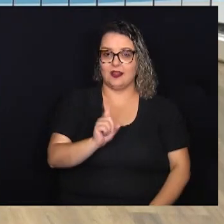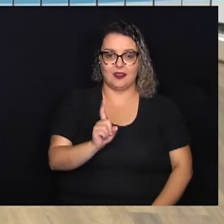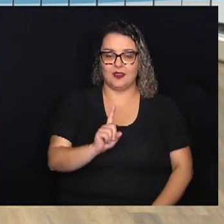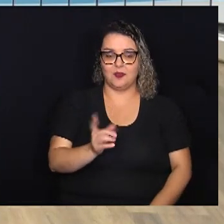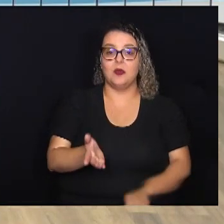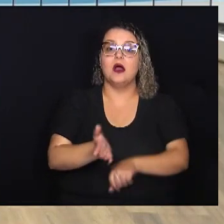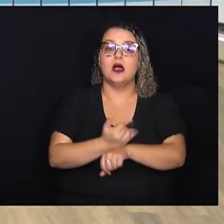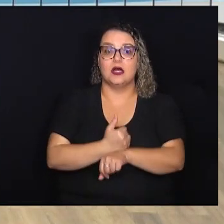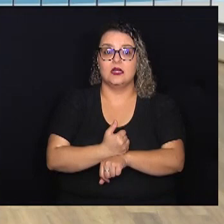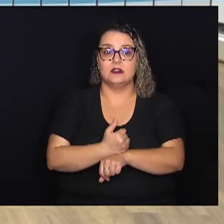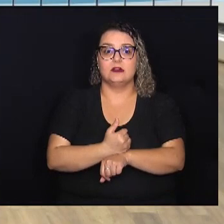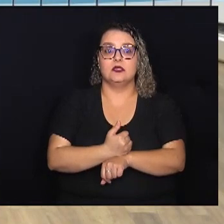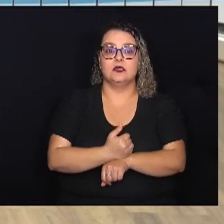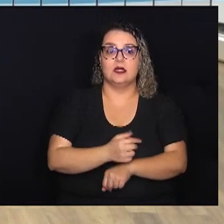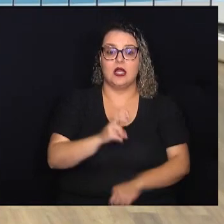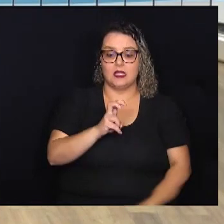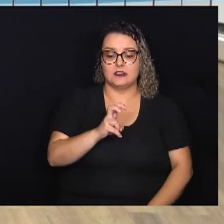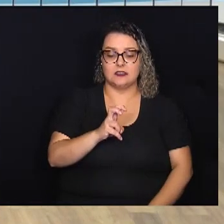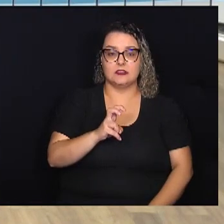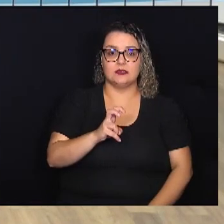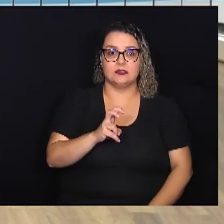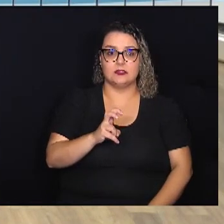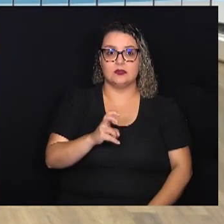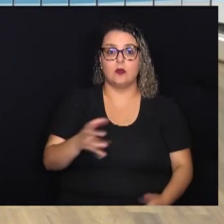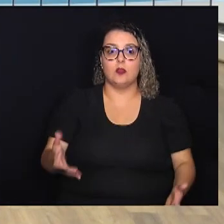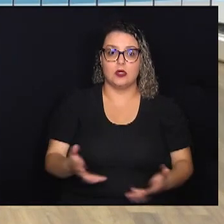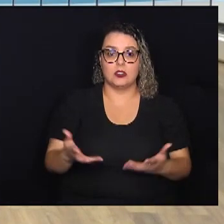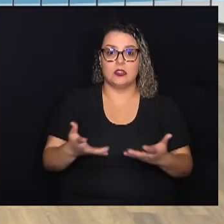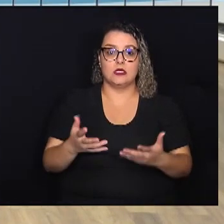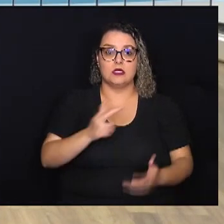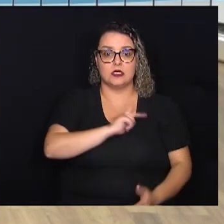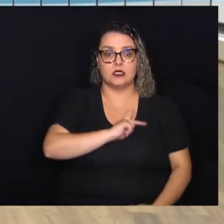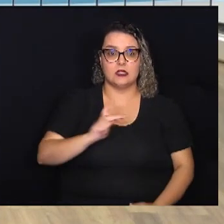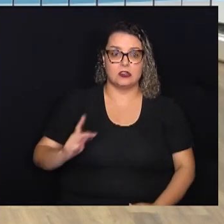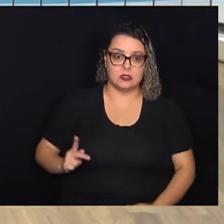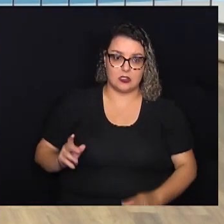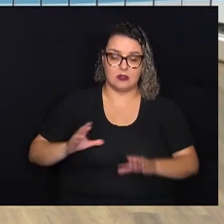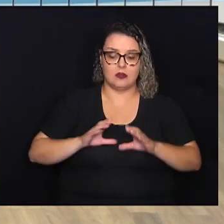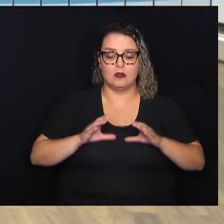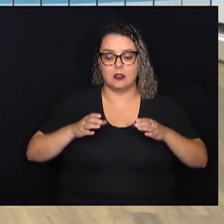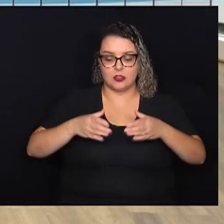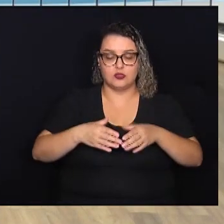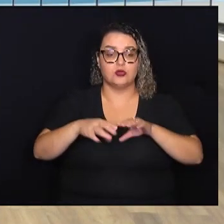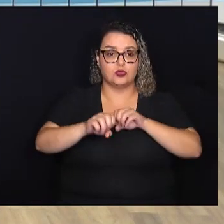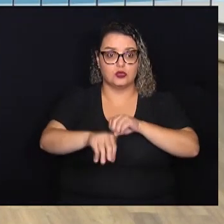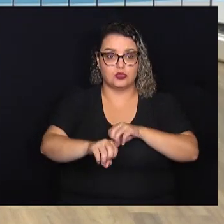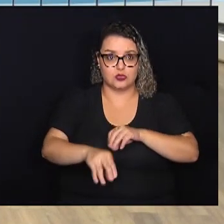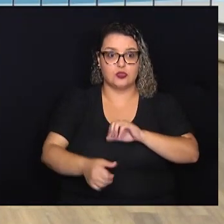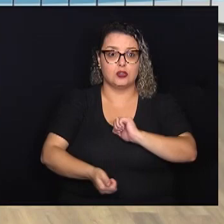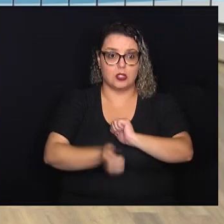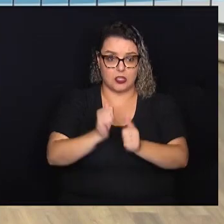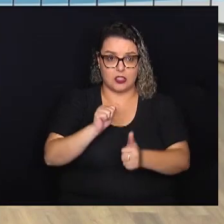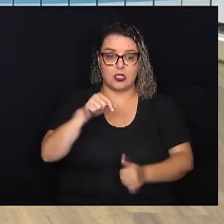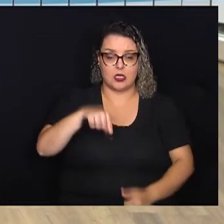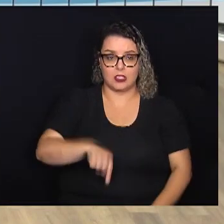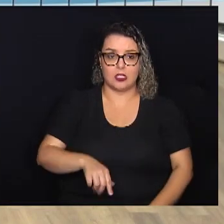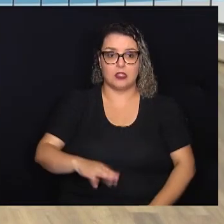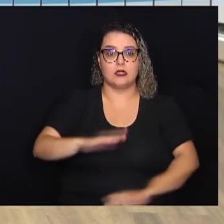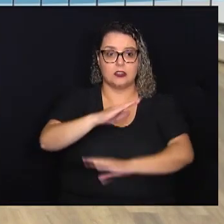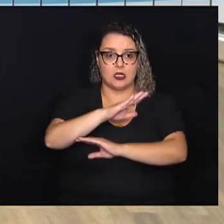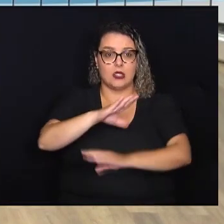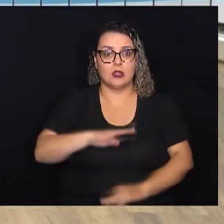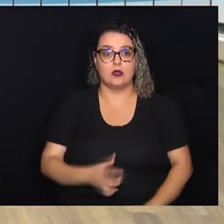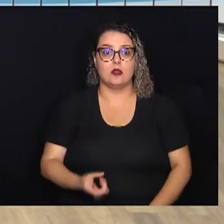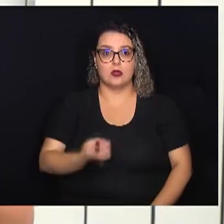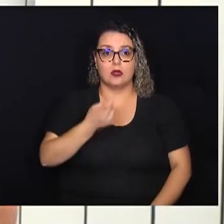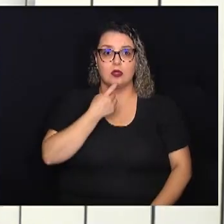tem às 5 horas da tarde, por iniciativa da presidente da Comissão de Educação e Esporte, aqui da Câmara Municipal